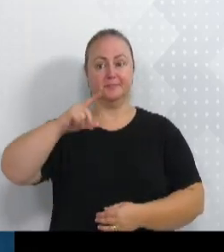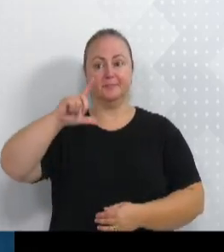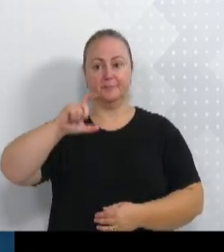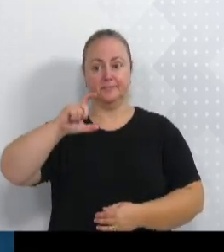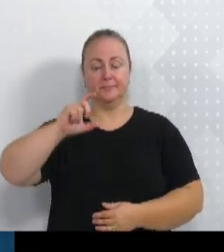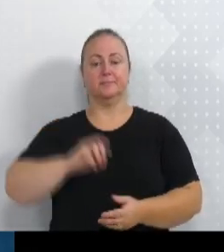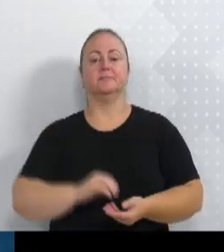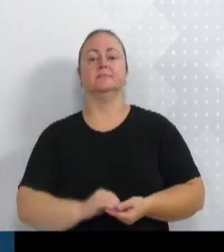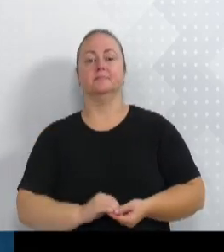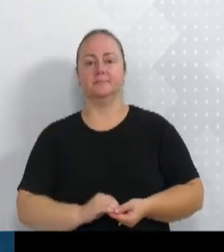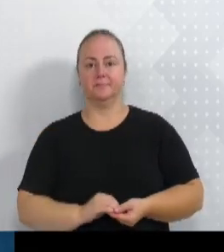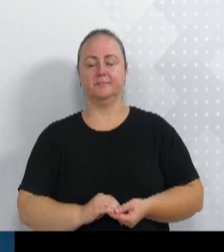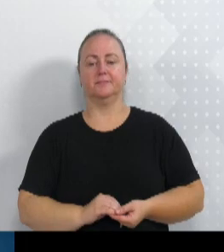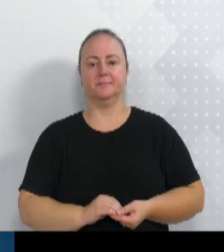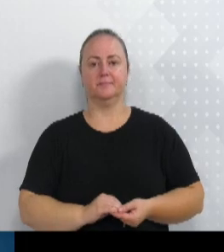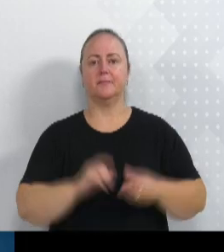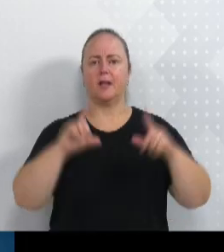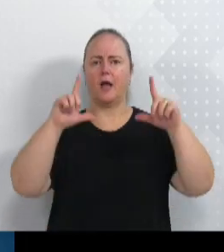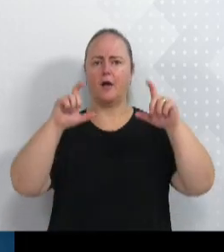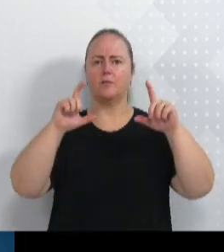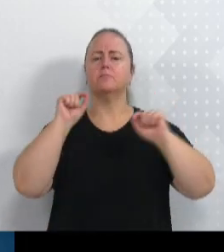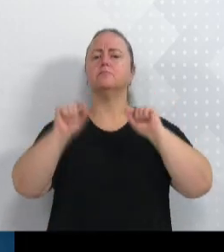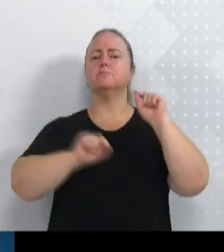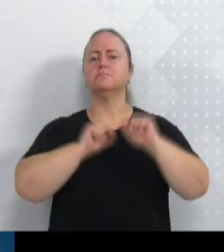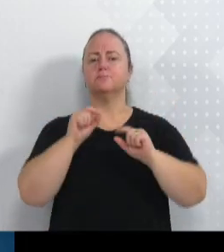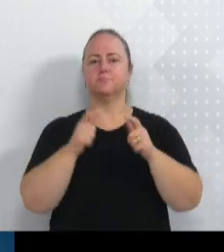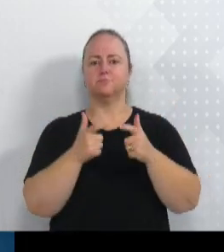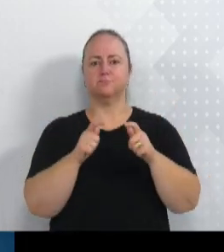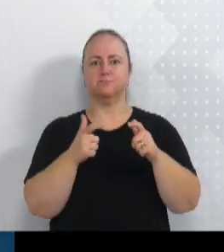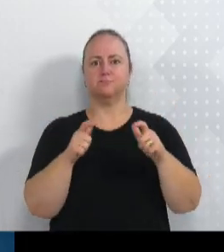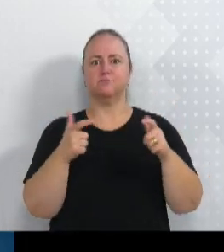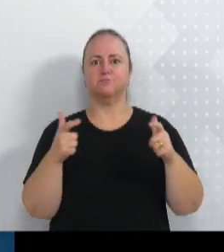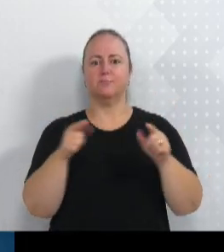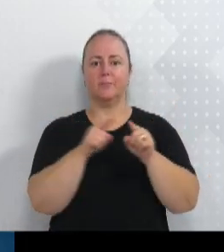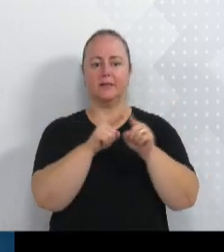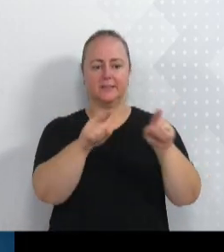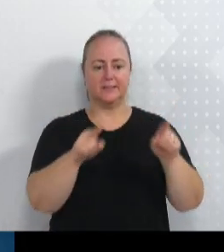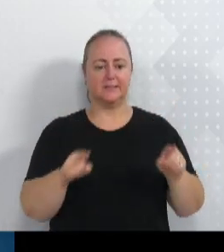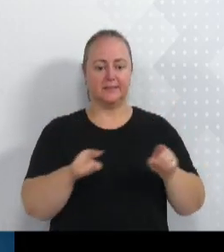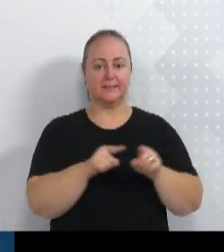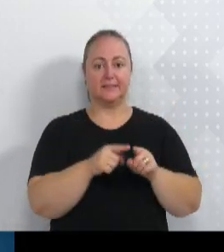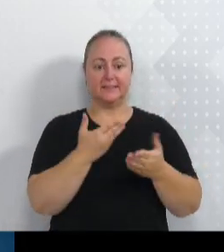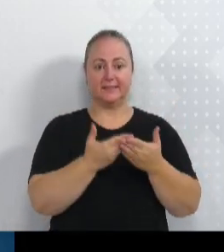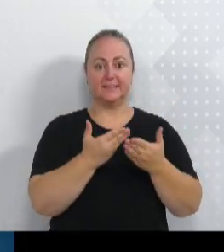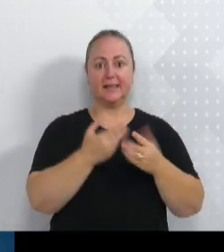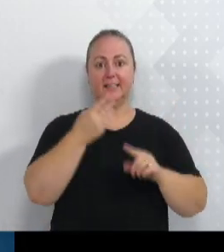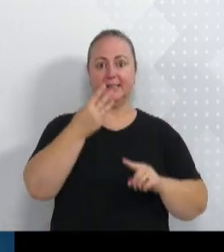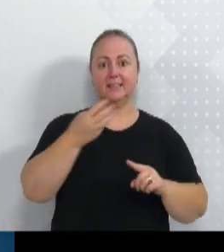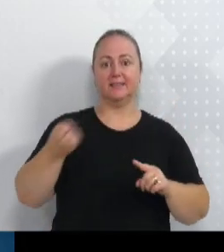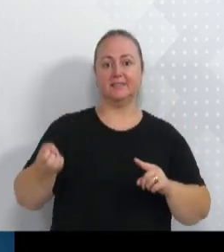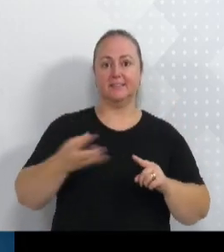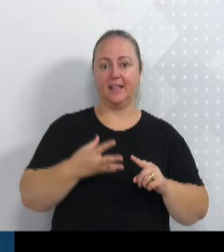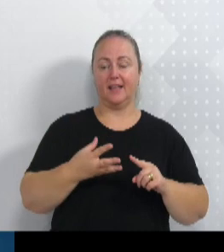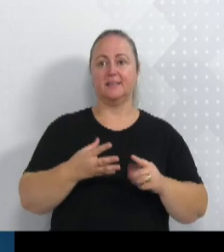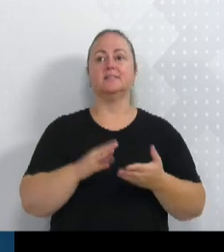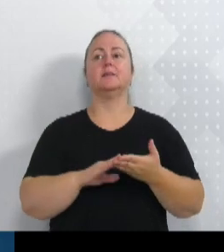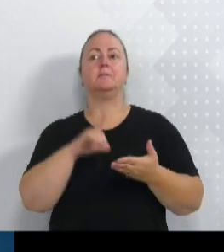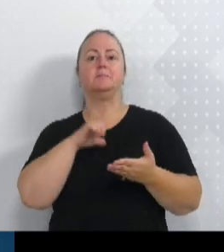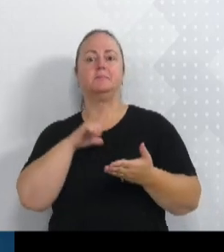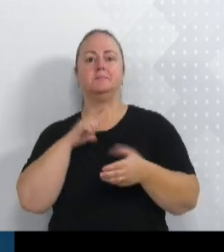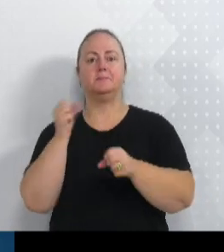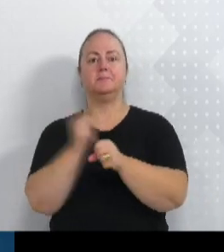A foto mostra a ampliação da escola com três novas salas de aula, um novo bloco que está sendo construído